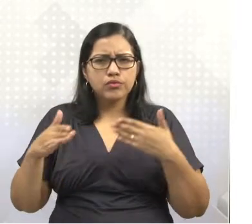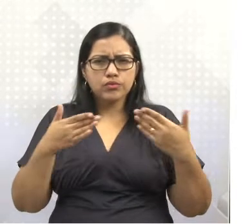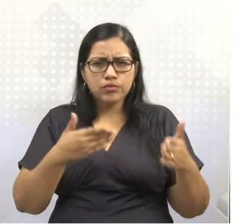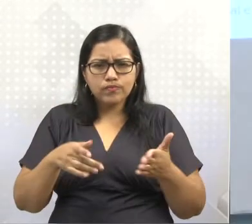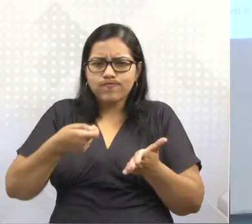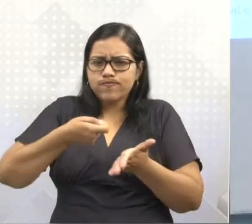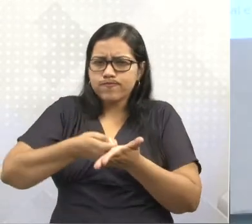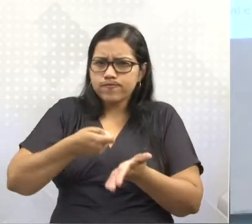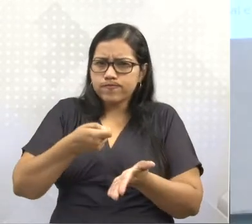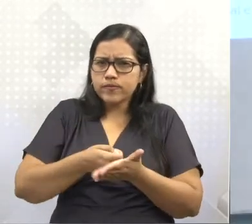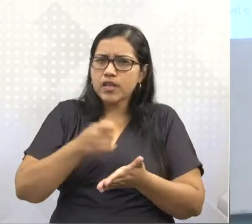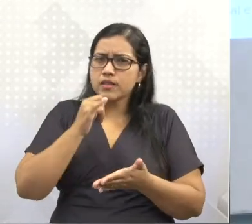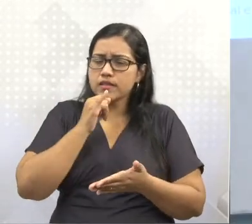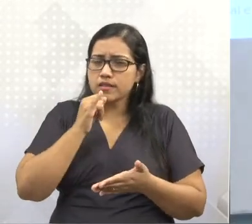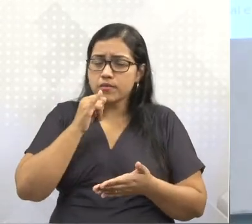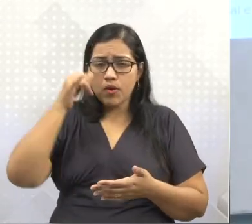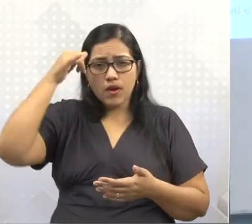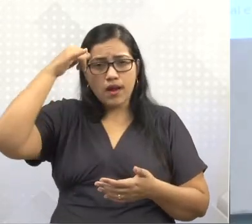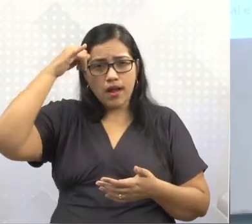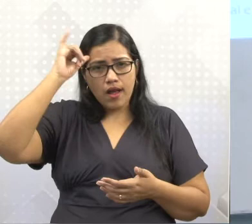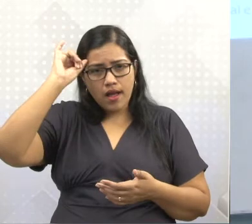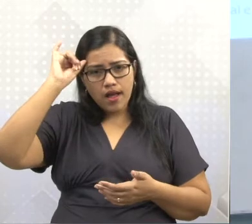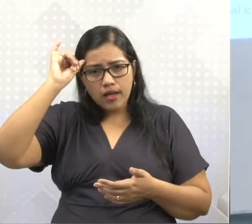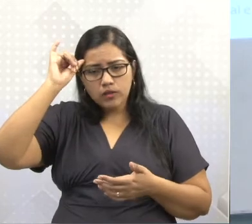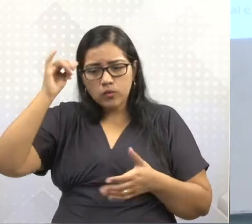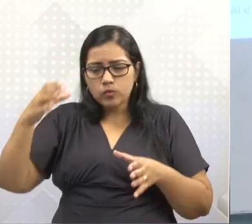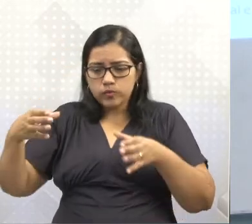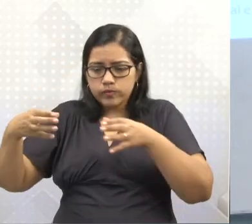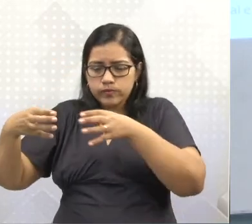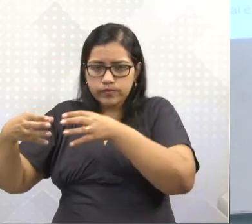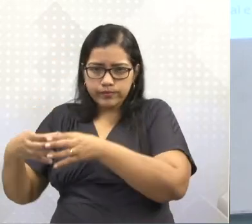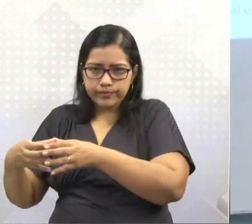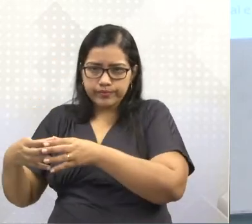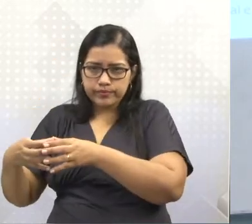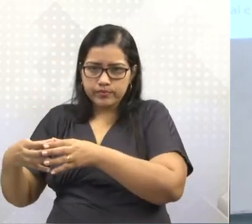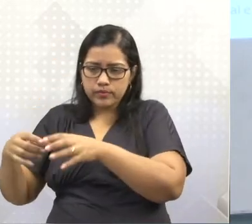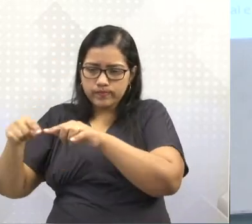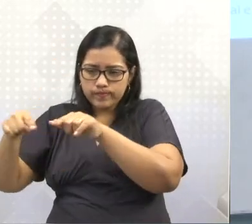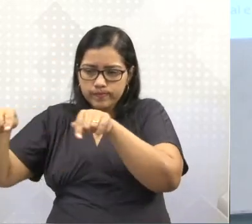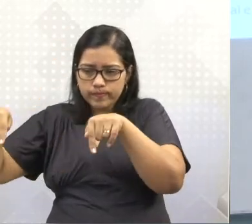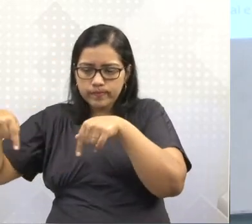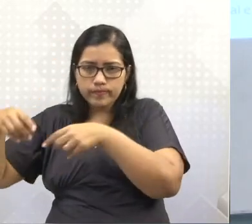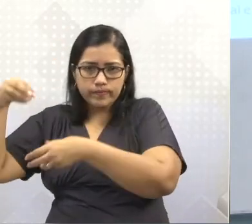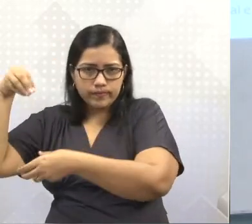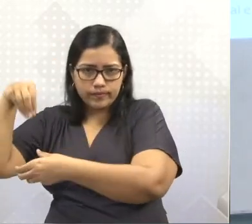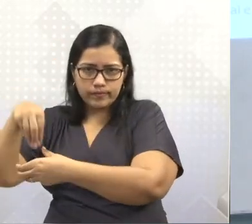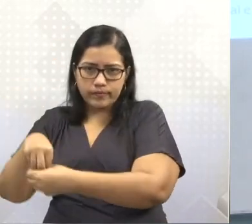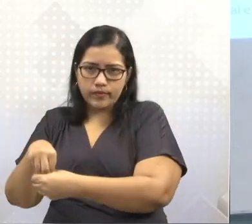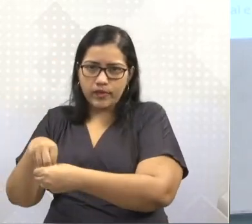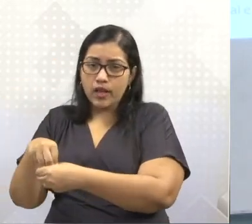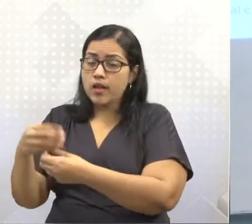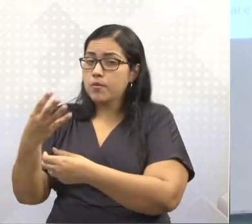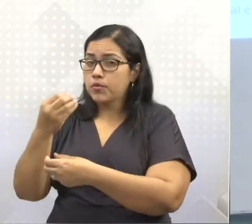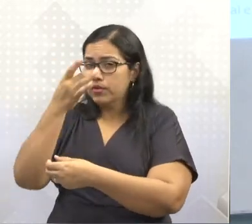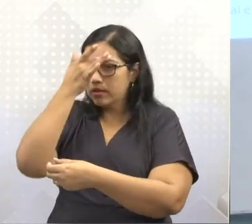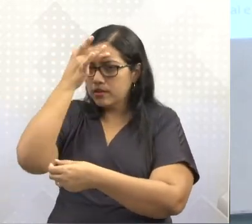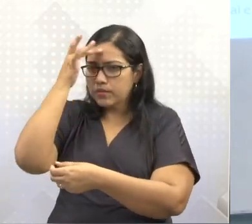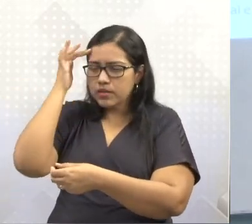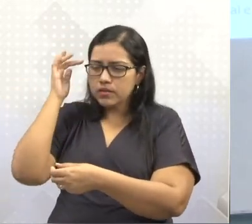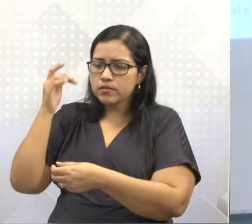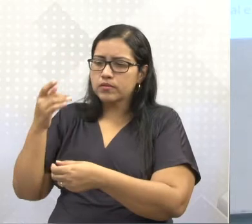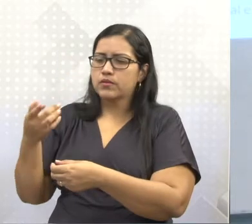intensiva. O gado, ele é criado confinado, e existe várias pessoas, como